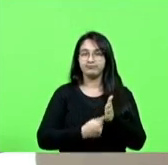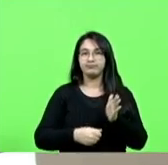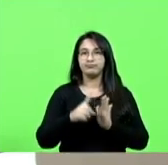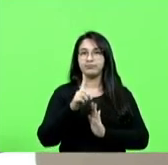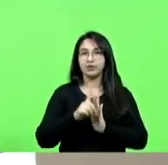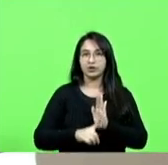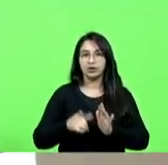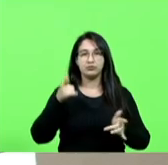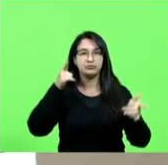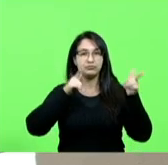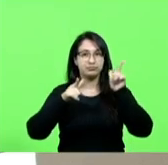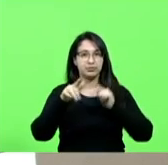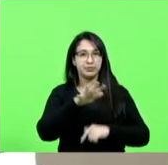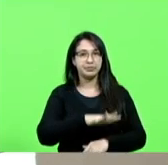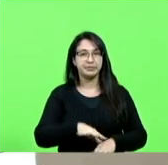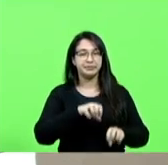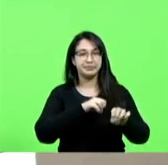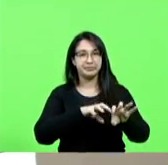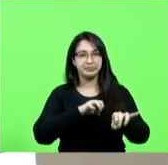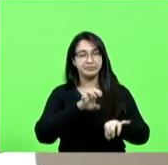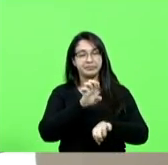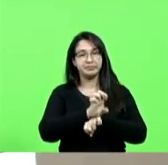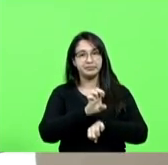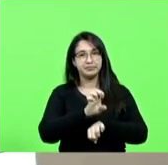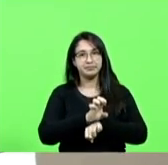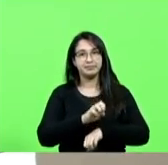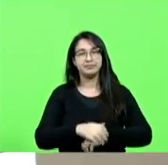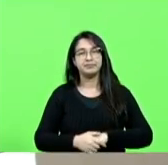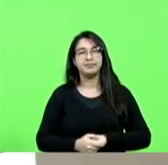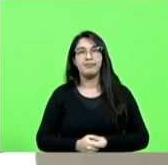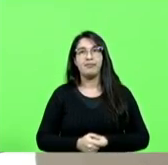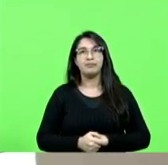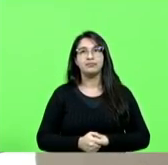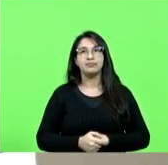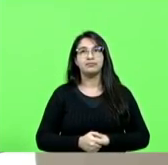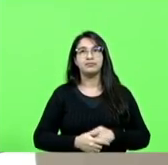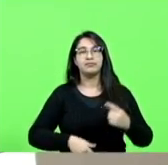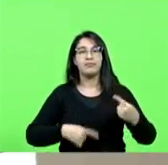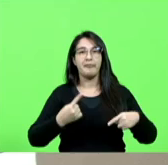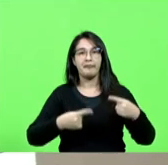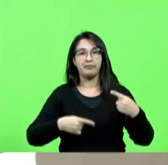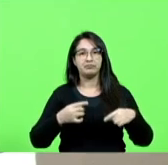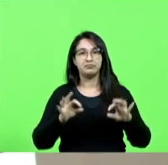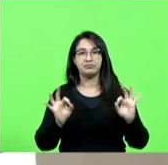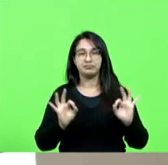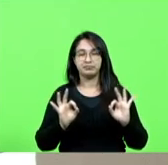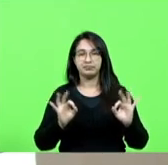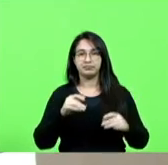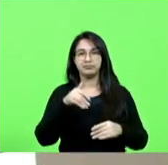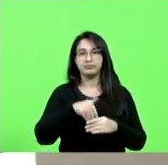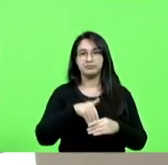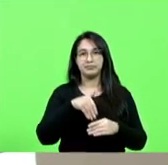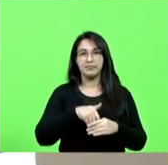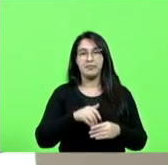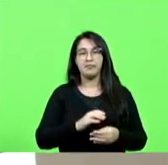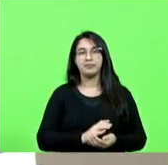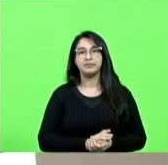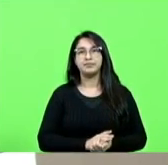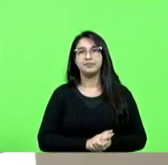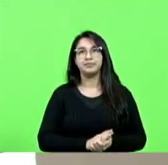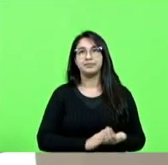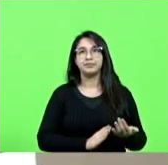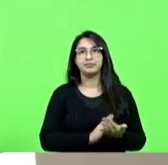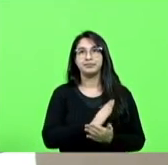conquistas na educação pública estadual. Em discussão. Não havendo quem queira discutir. Em votação. Deputados que aprovam, permaneça como se encontra.